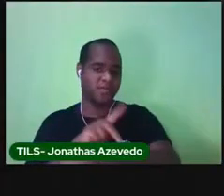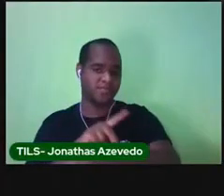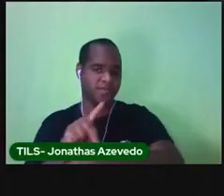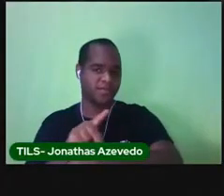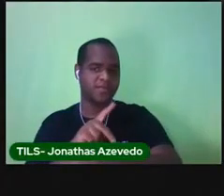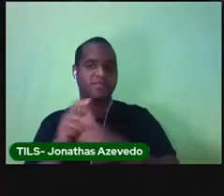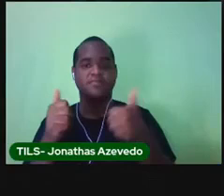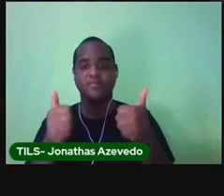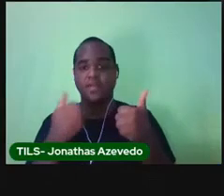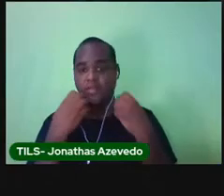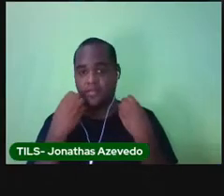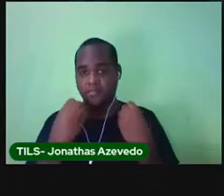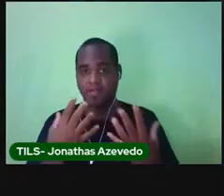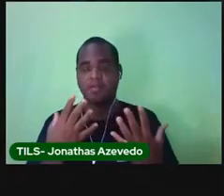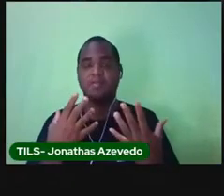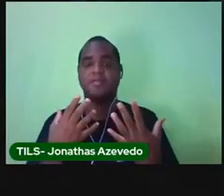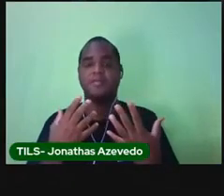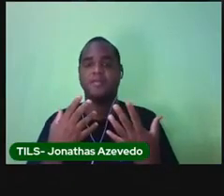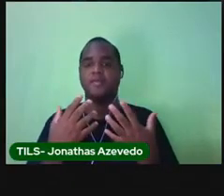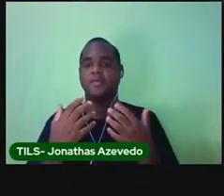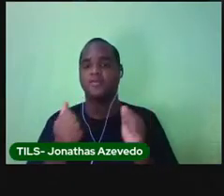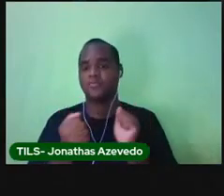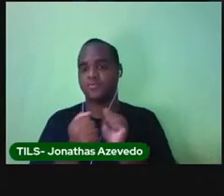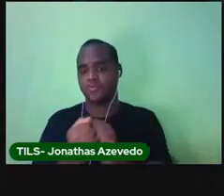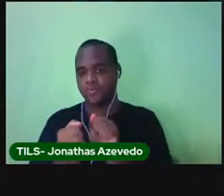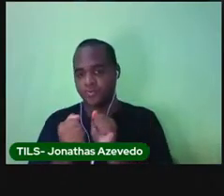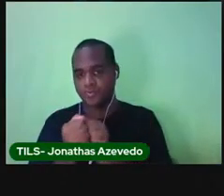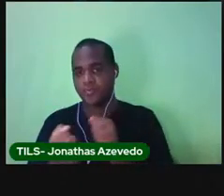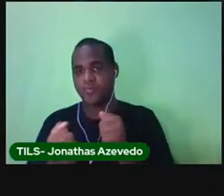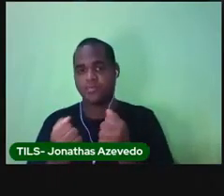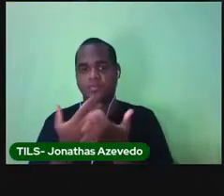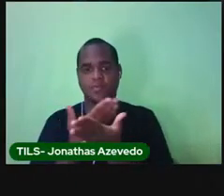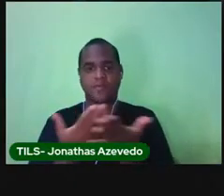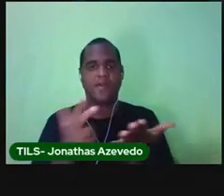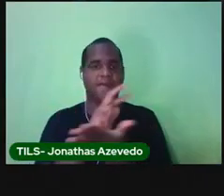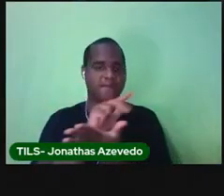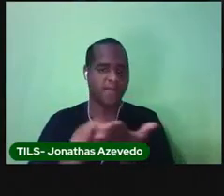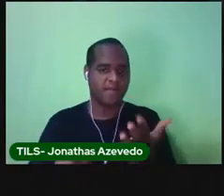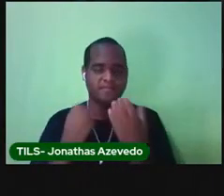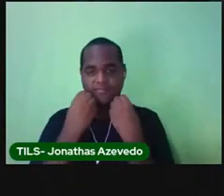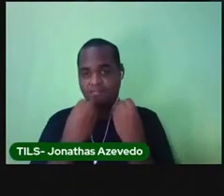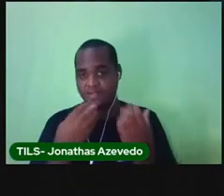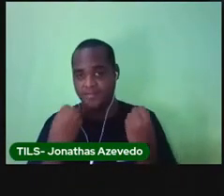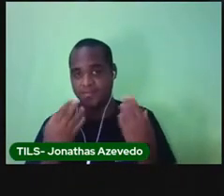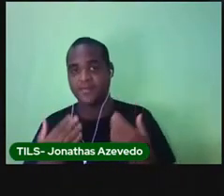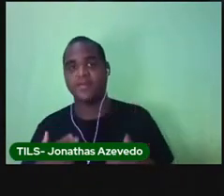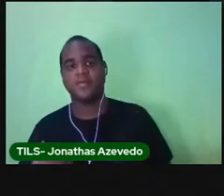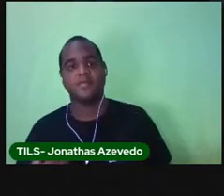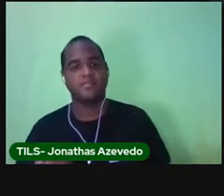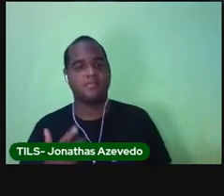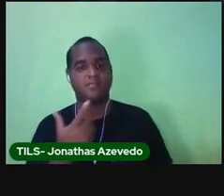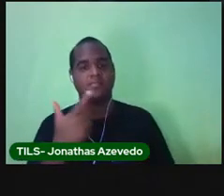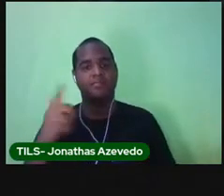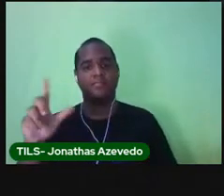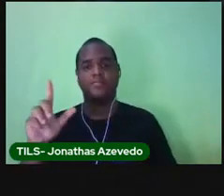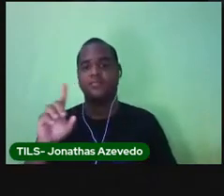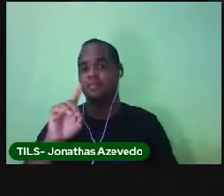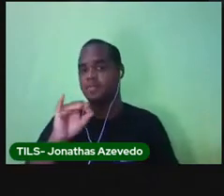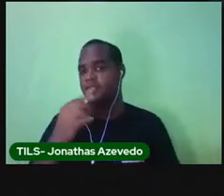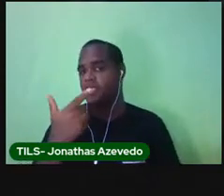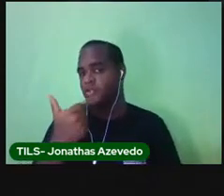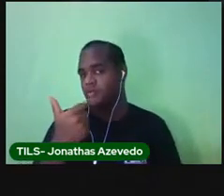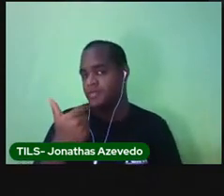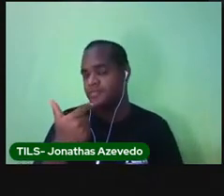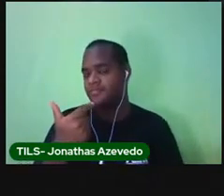presencial durante todo este período. Vamos começar nossa aula? E a aula de hoje é a aula 12,